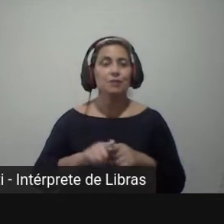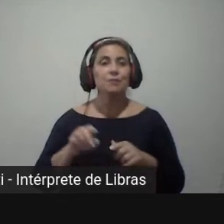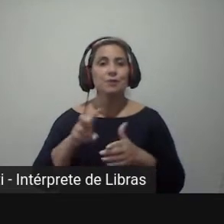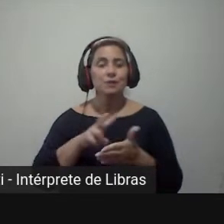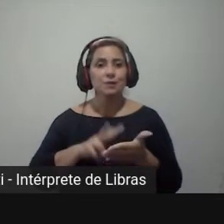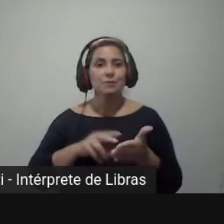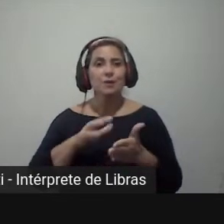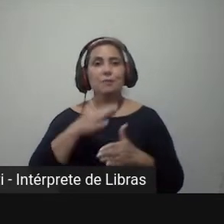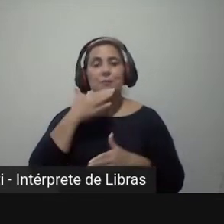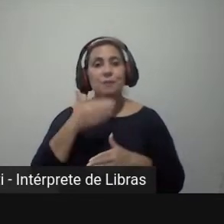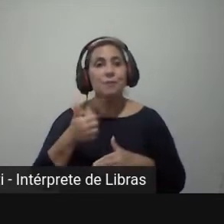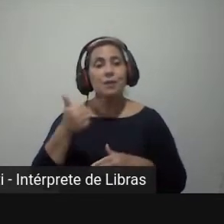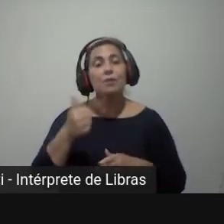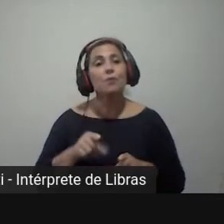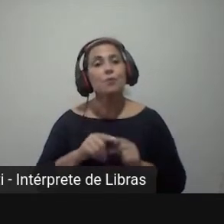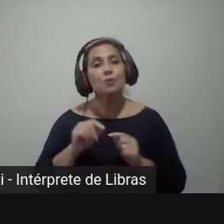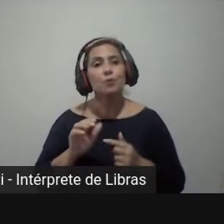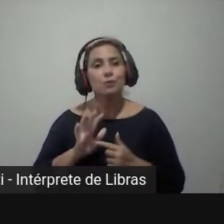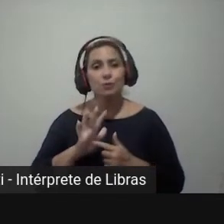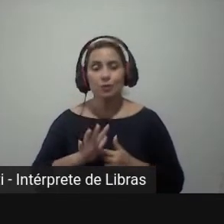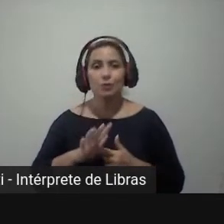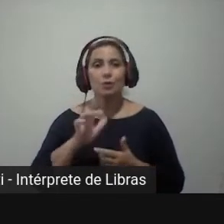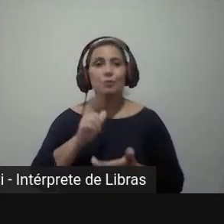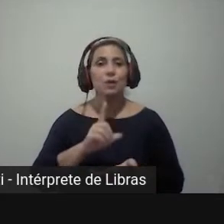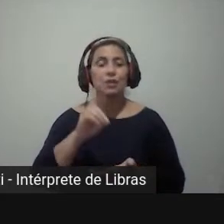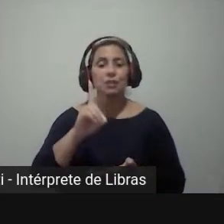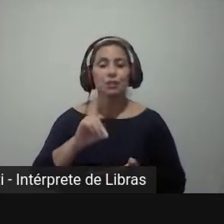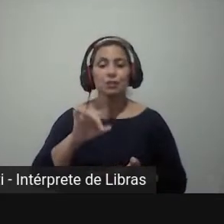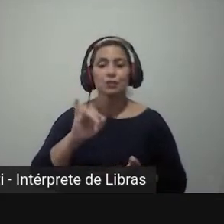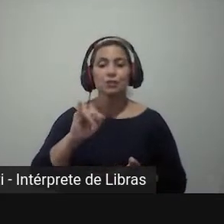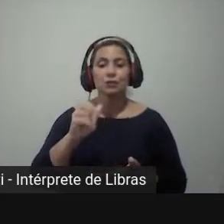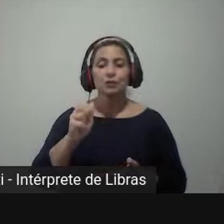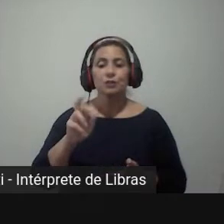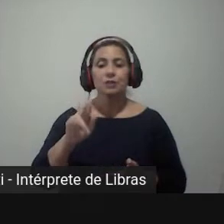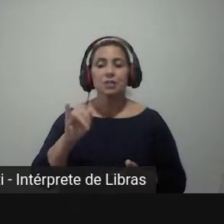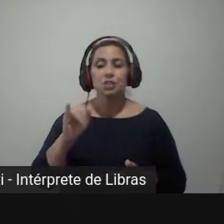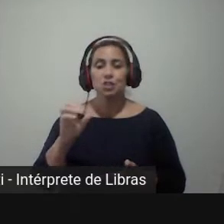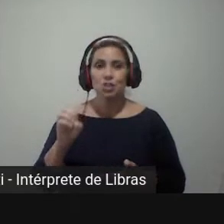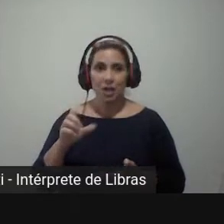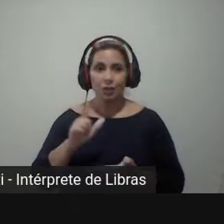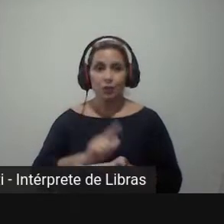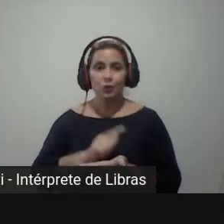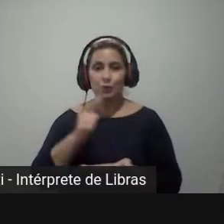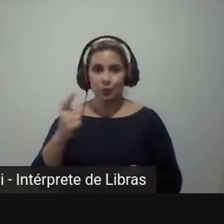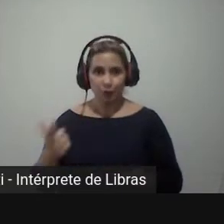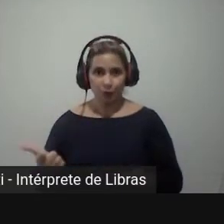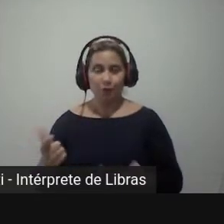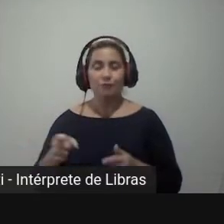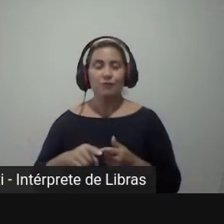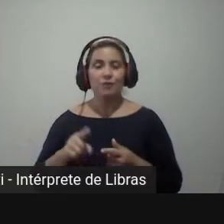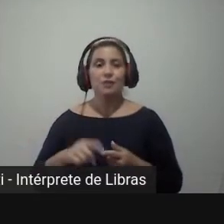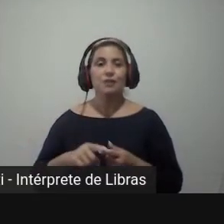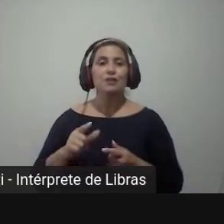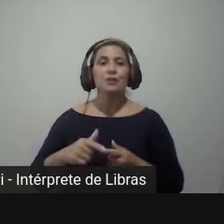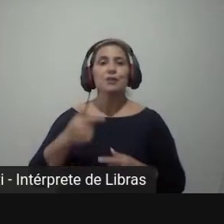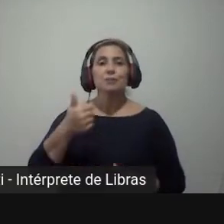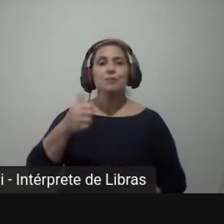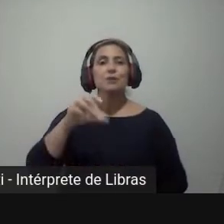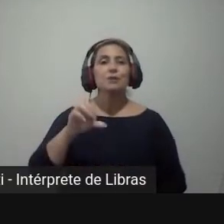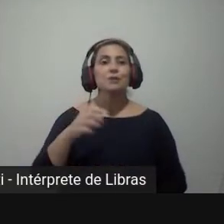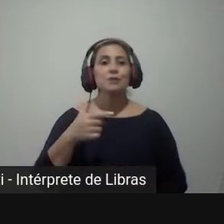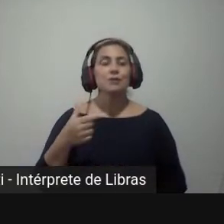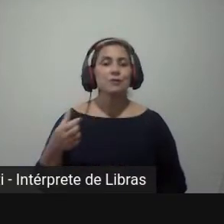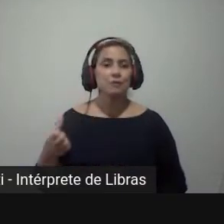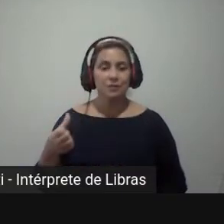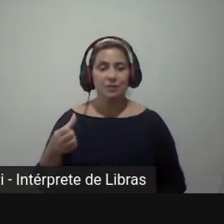ela é a imagem do Diário do Senado original de 1826 que está disponível na Emerioteca Digital da Biblioteca Nacional